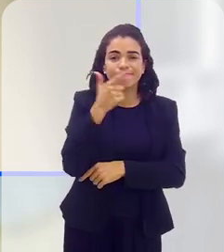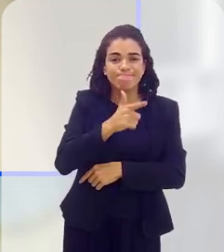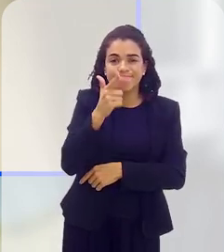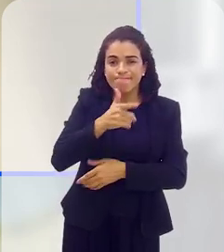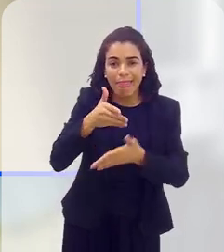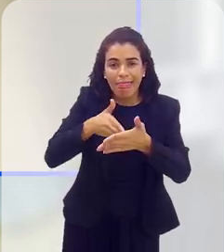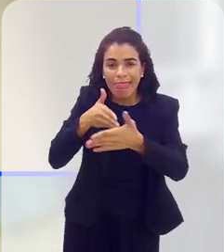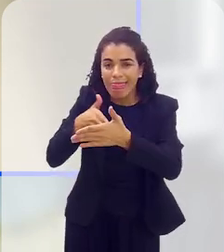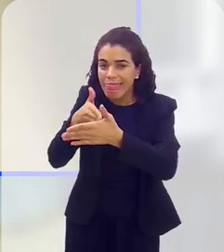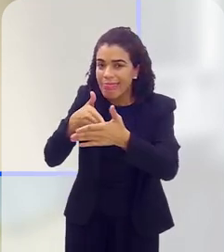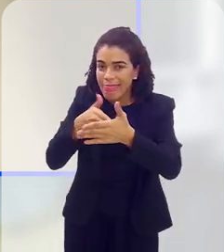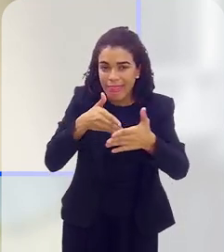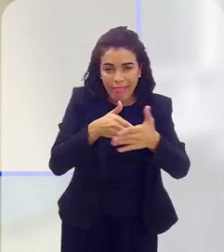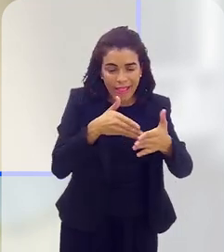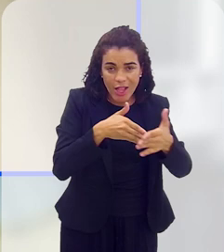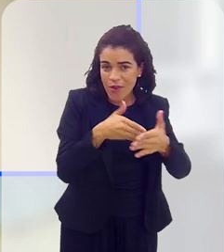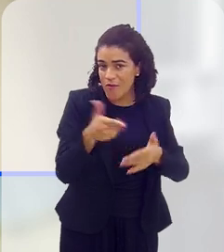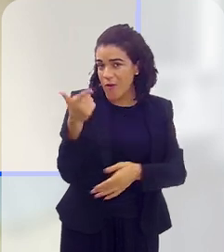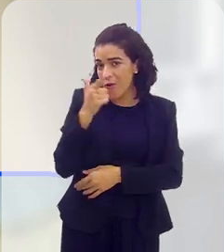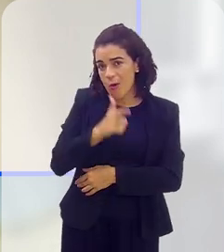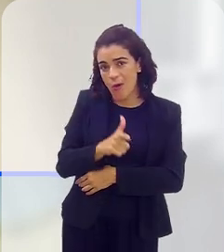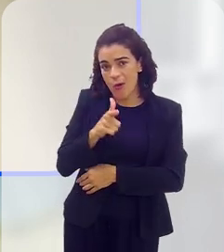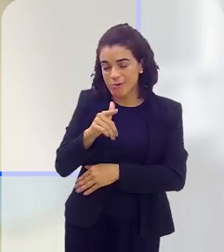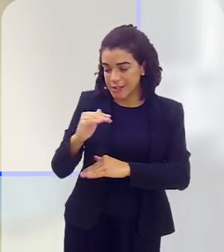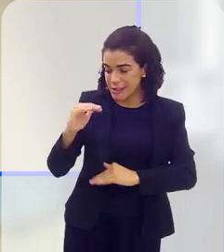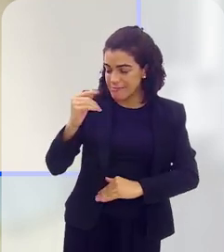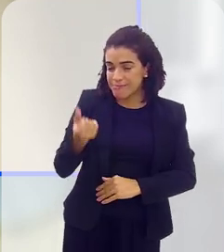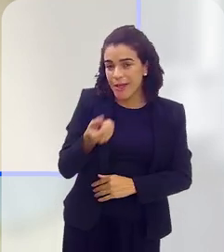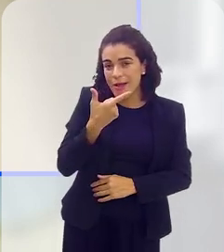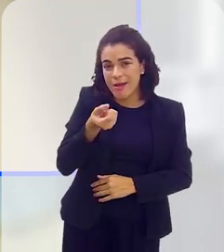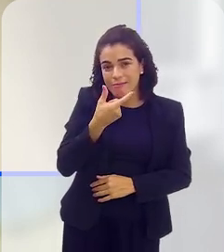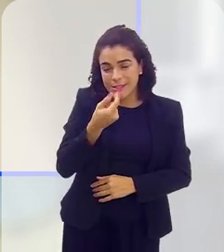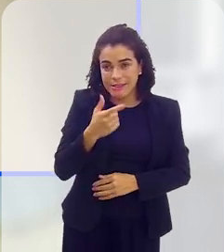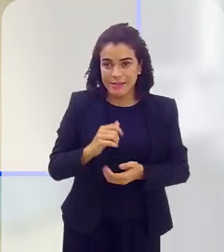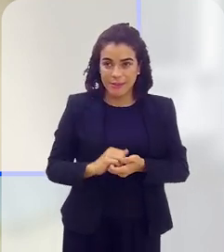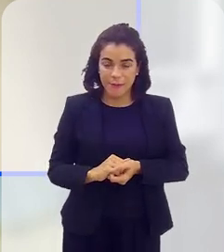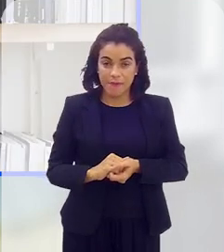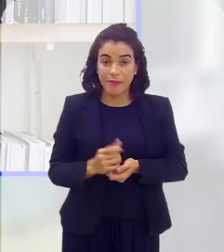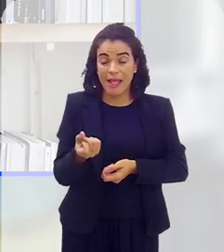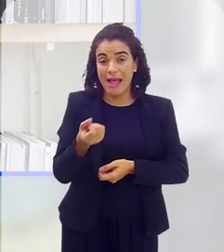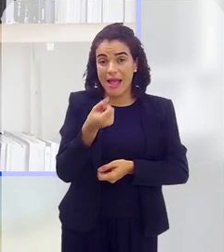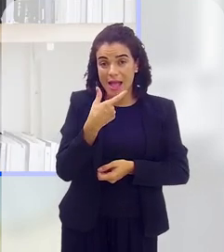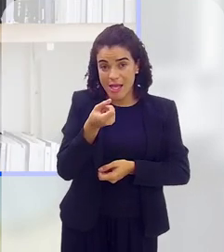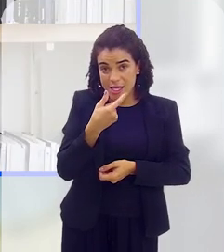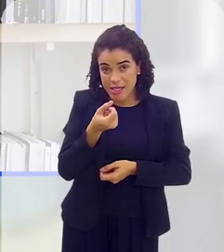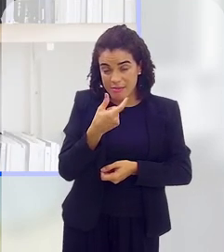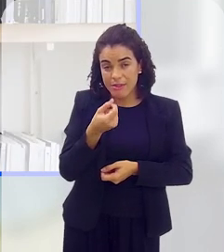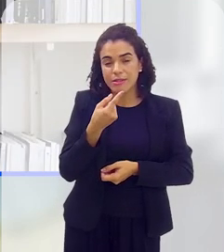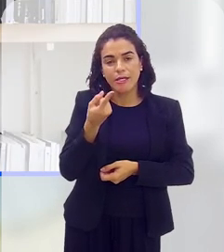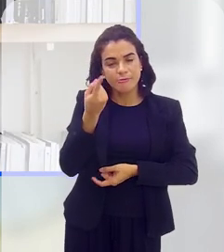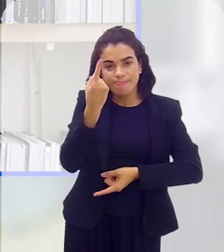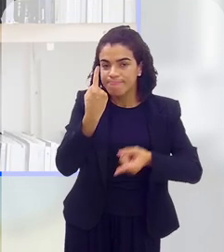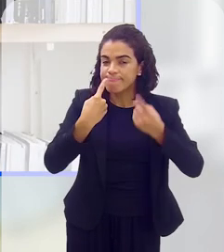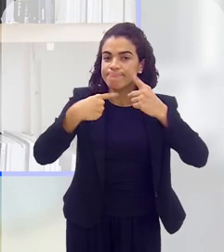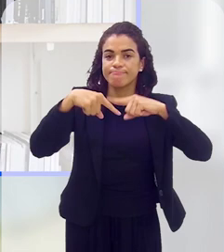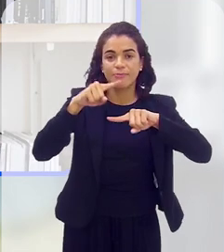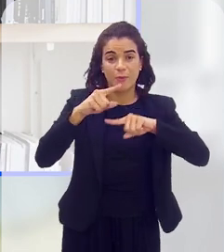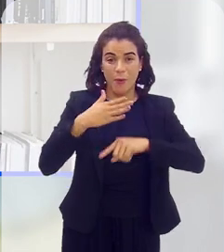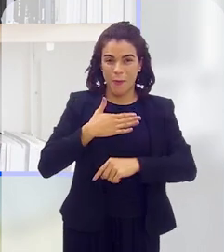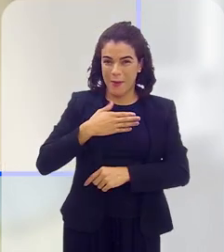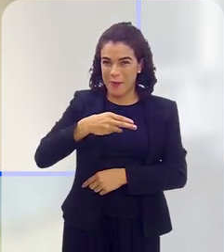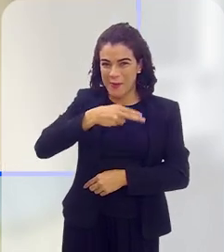não têm tempo e não vão conseguir ter tempo para alcançar essa medicação. A medicação, ela veio aí para inovar,